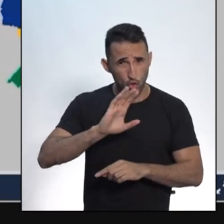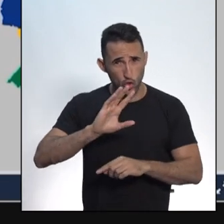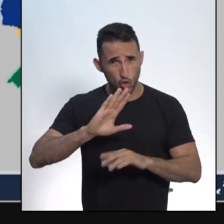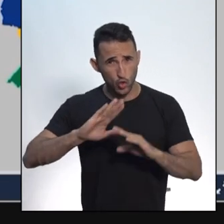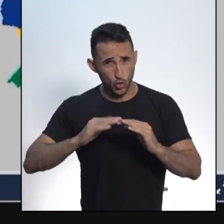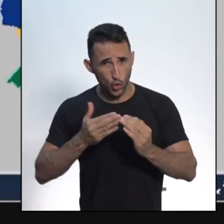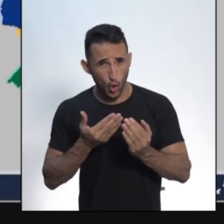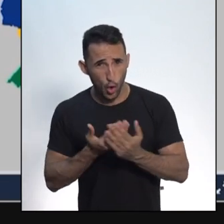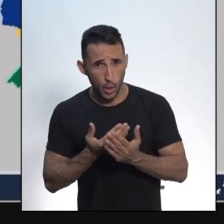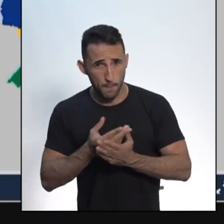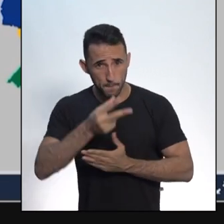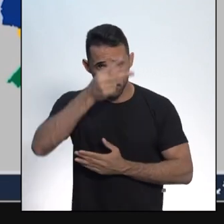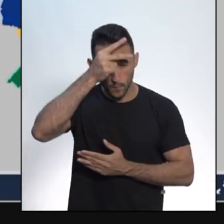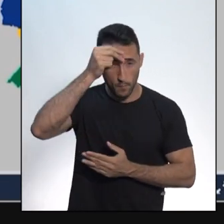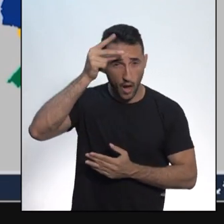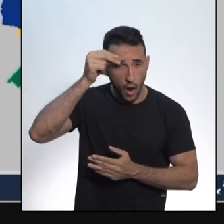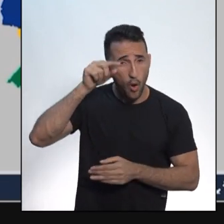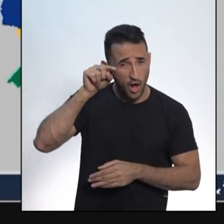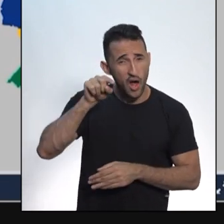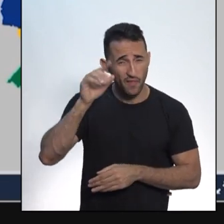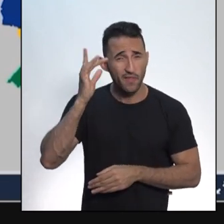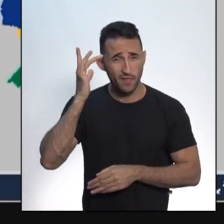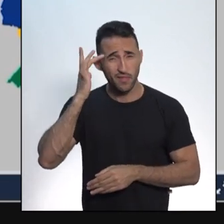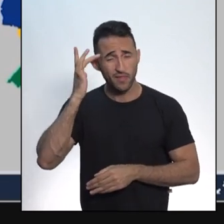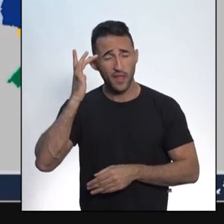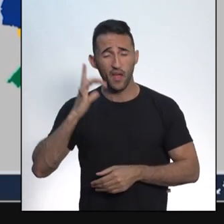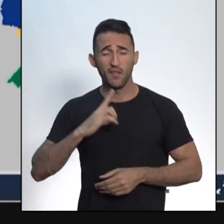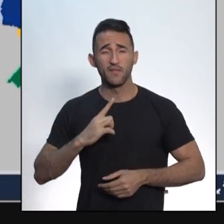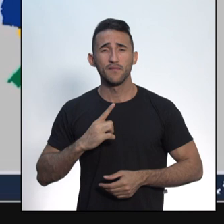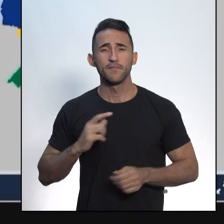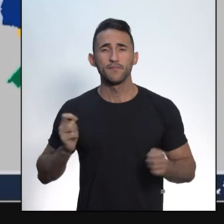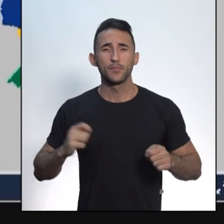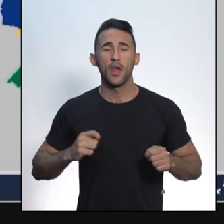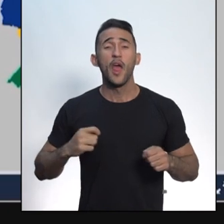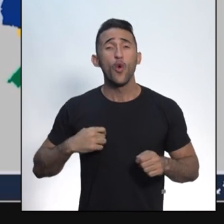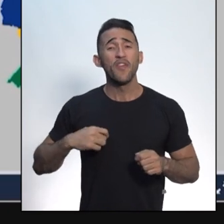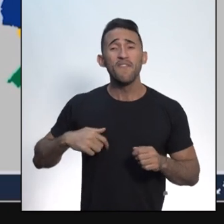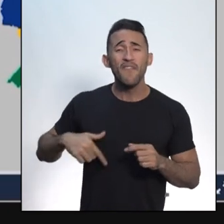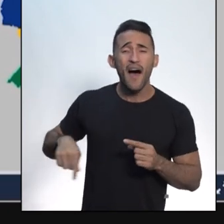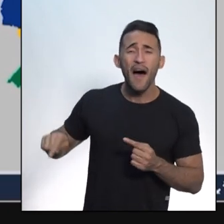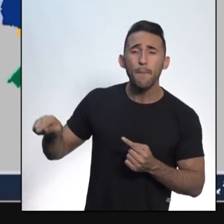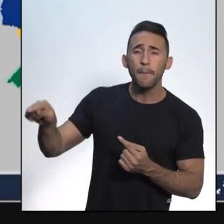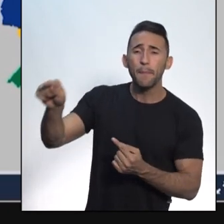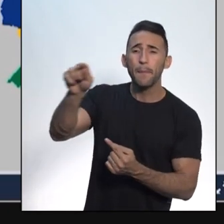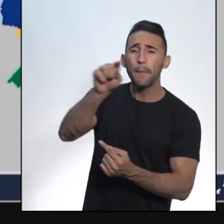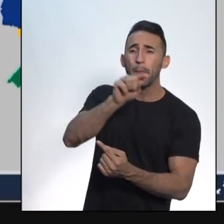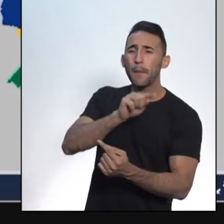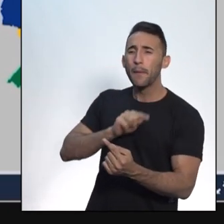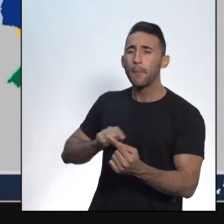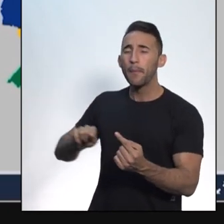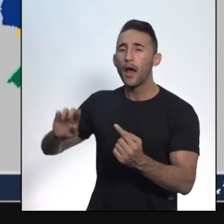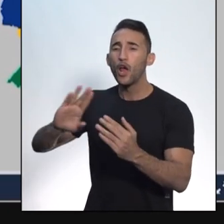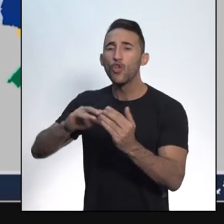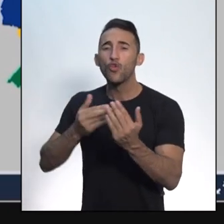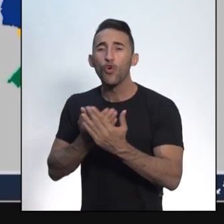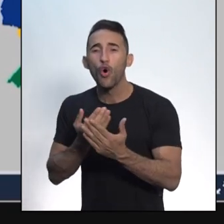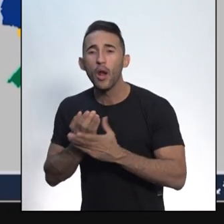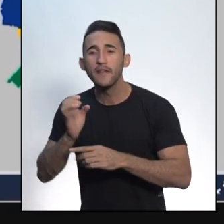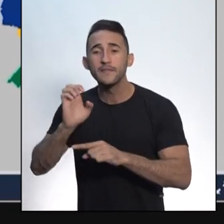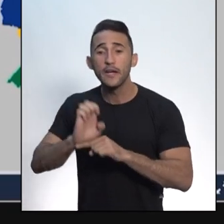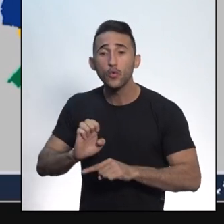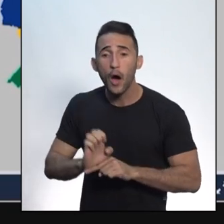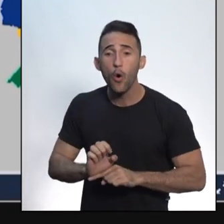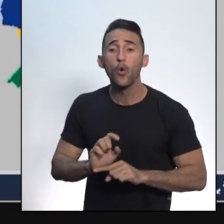Na sua unidade federada, deve existir uma escola estadual. Eu estou rodeado aqui por várias escolas estaduais que são